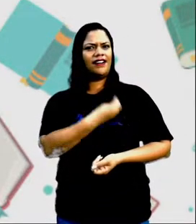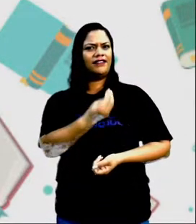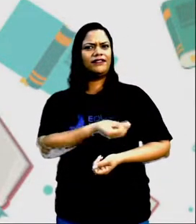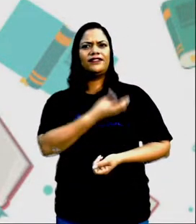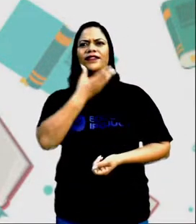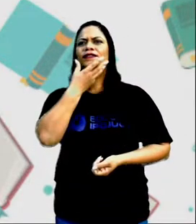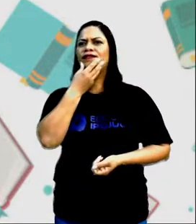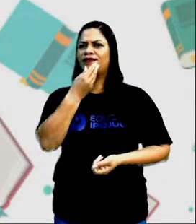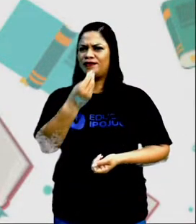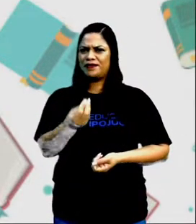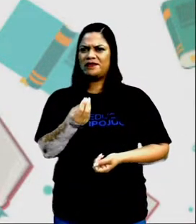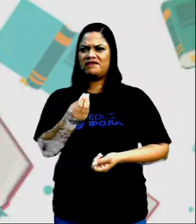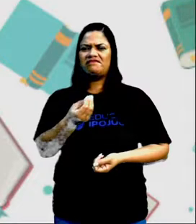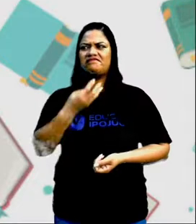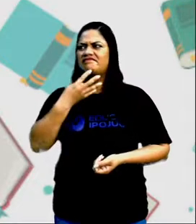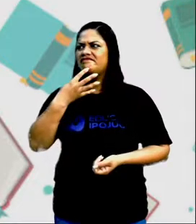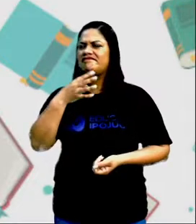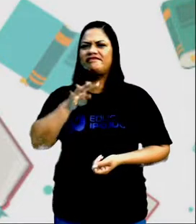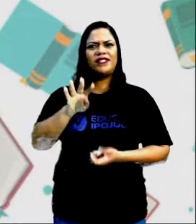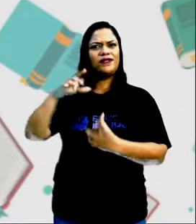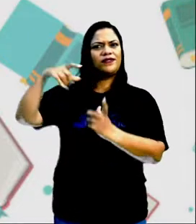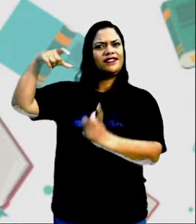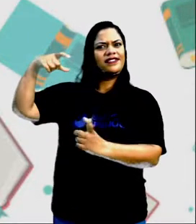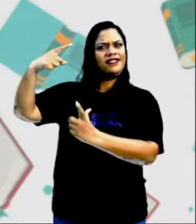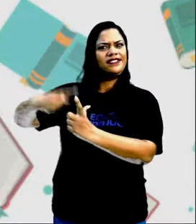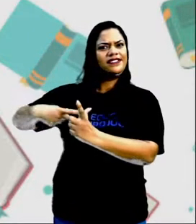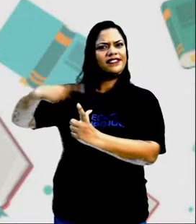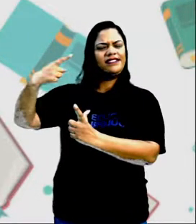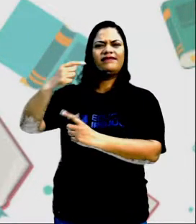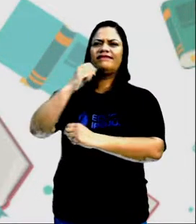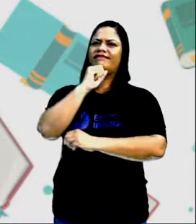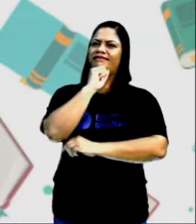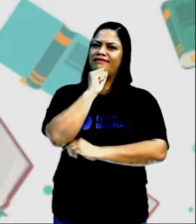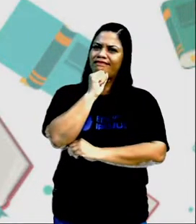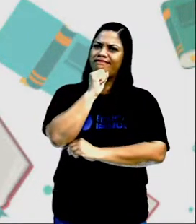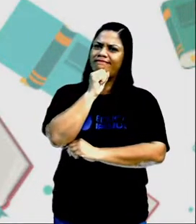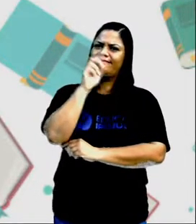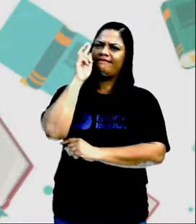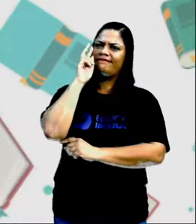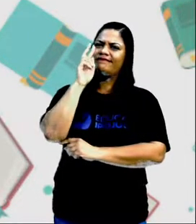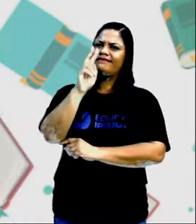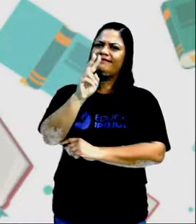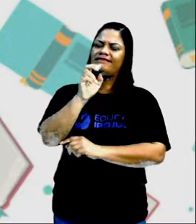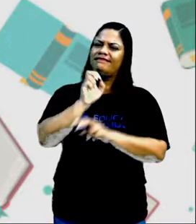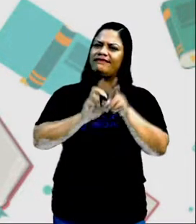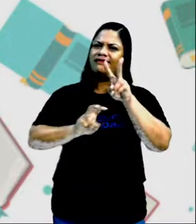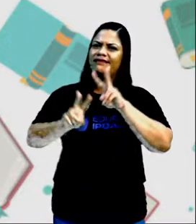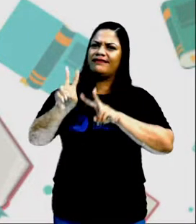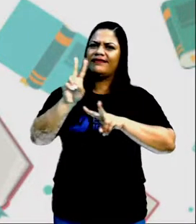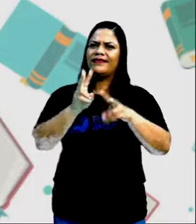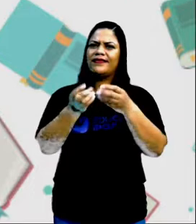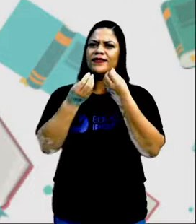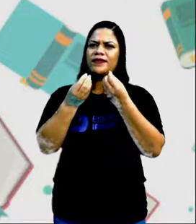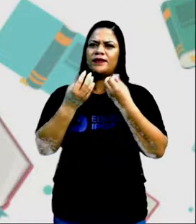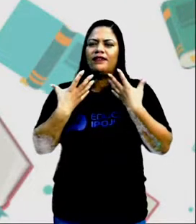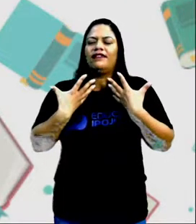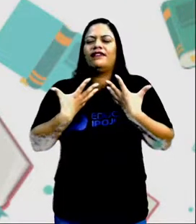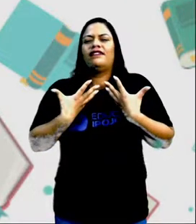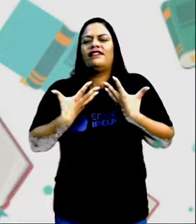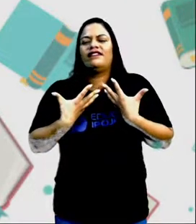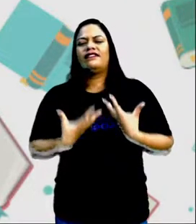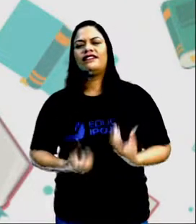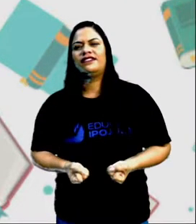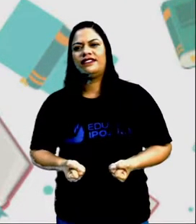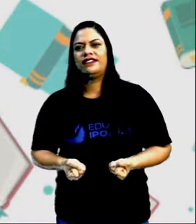do homem sem conhecer a roda? Repare em como ele se cansou,